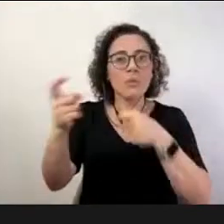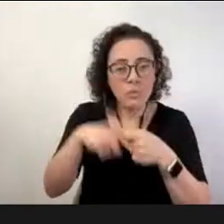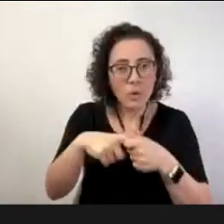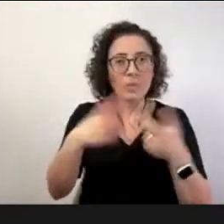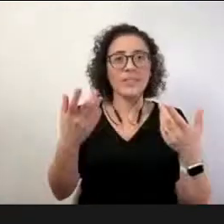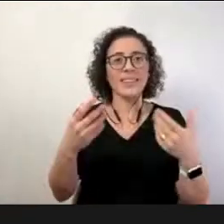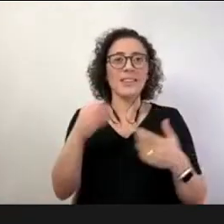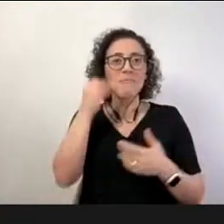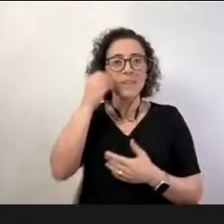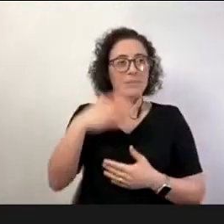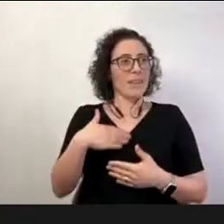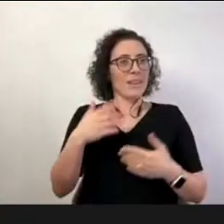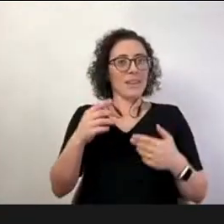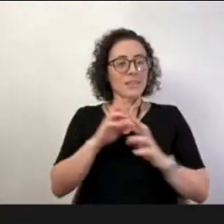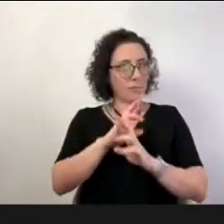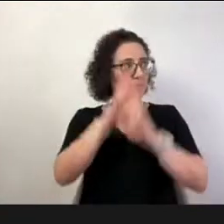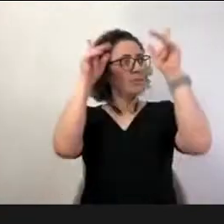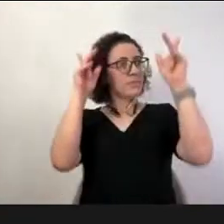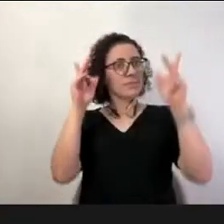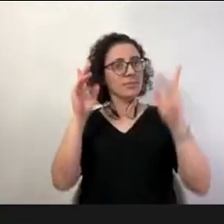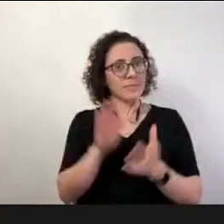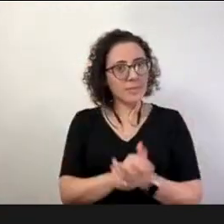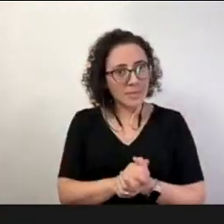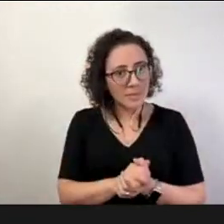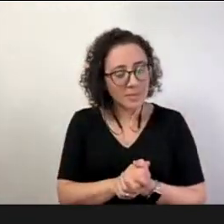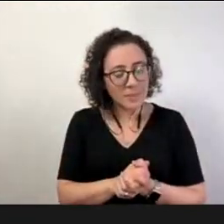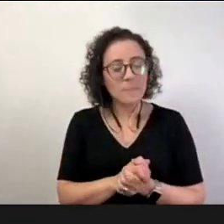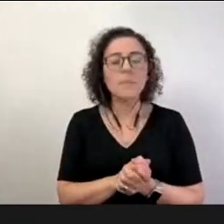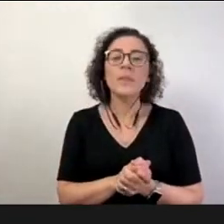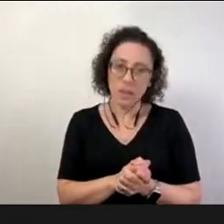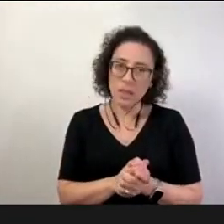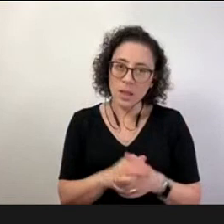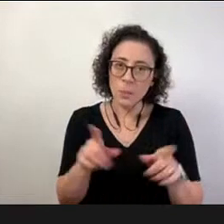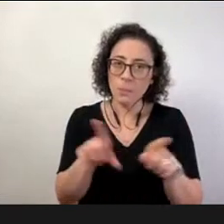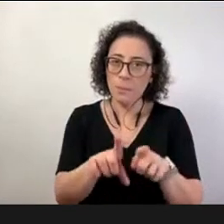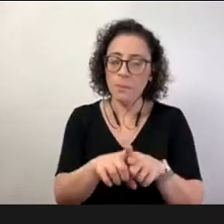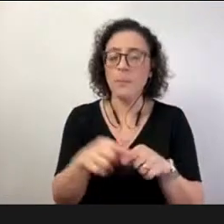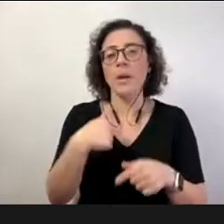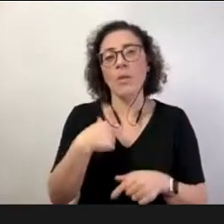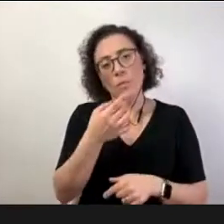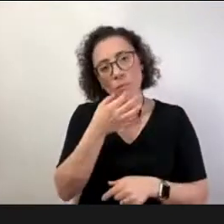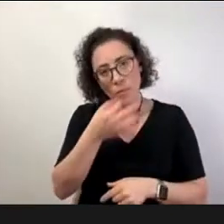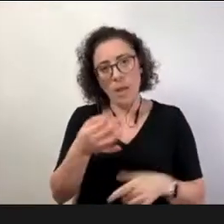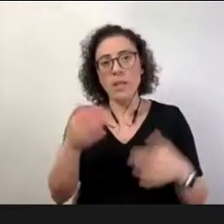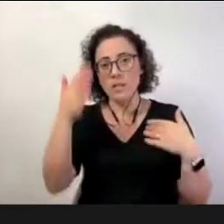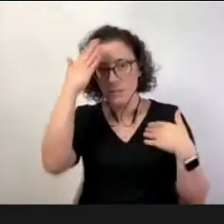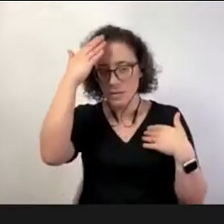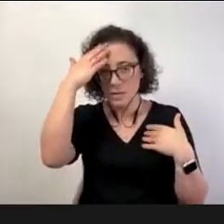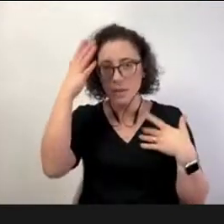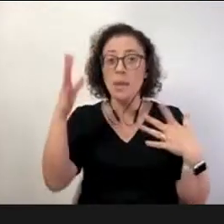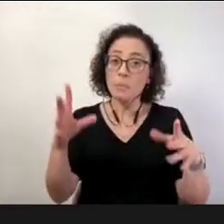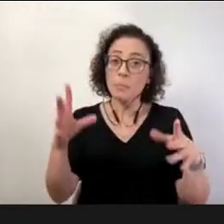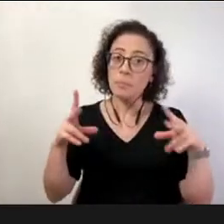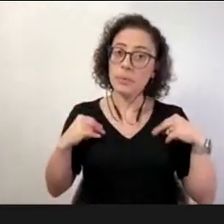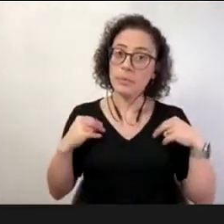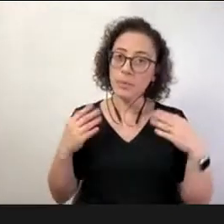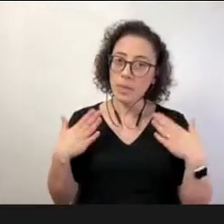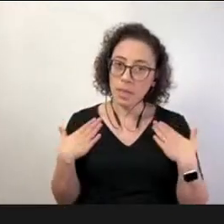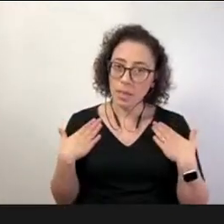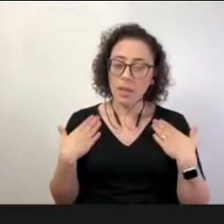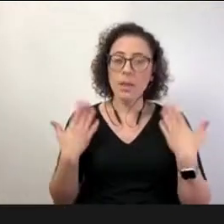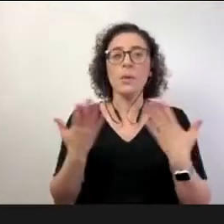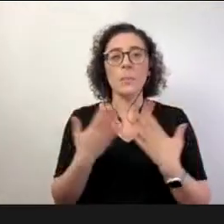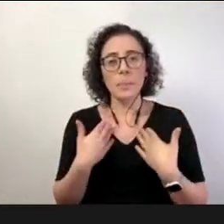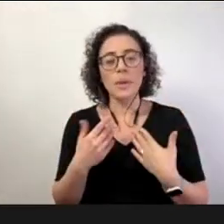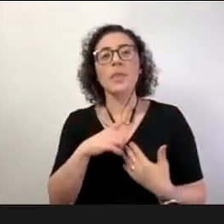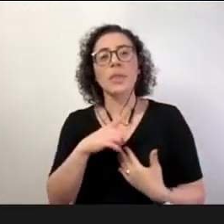eu falo também de um espaço muito privilegiado enquanto diretora de uma escola do SENAC em que a gente tem diretrizes educacionais